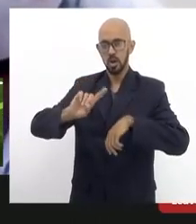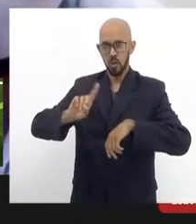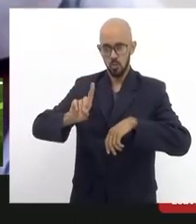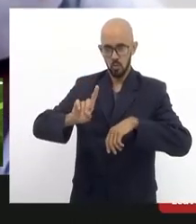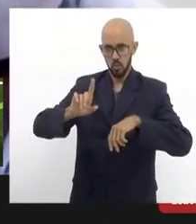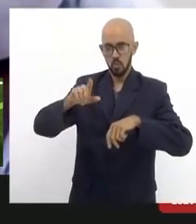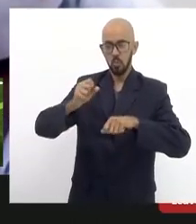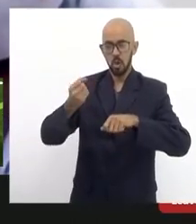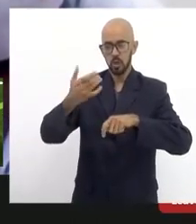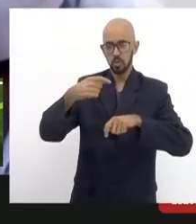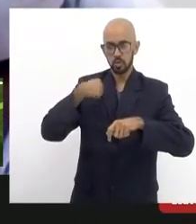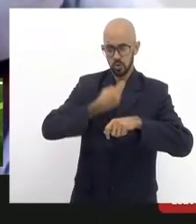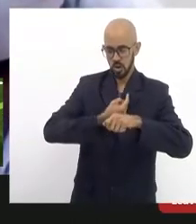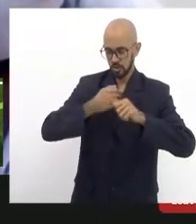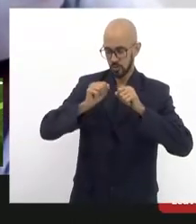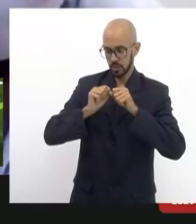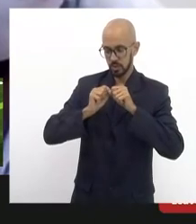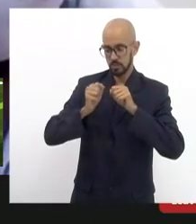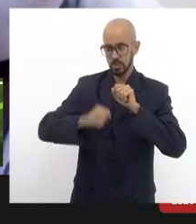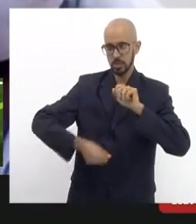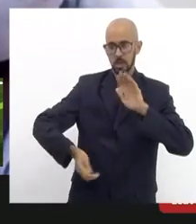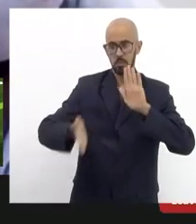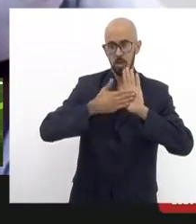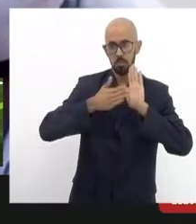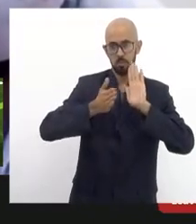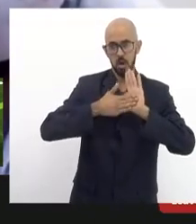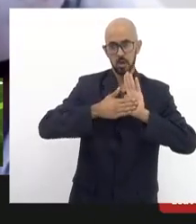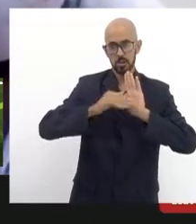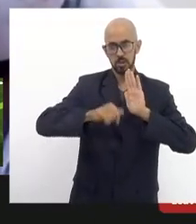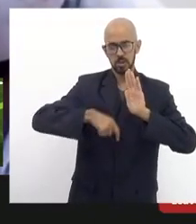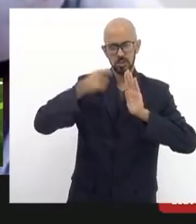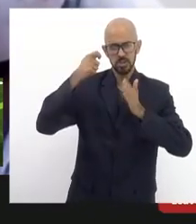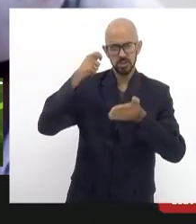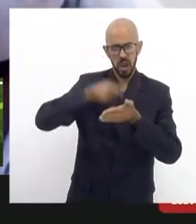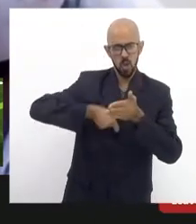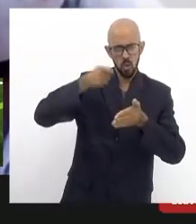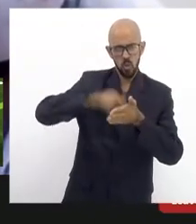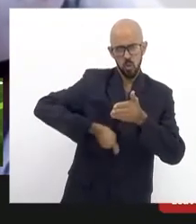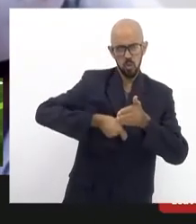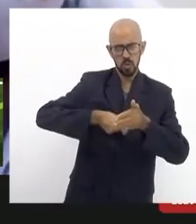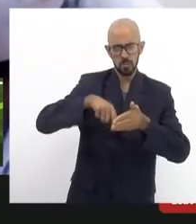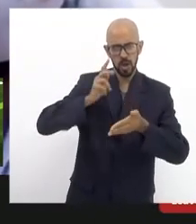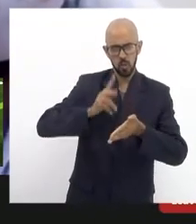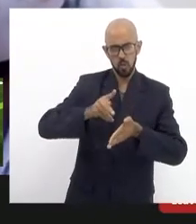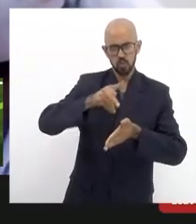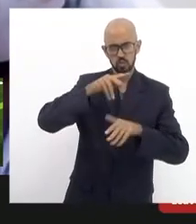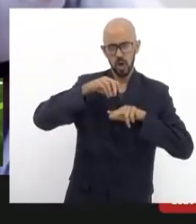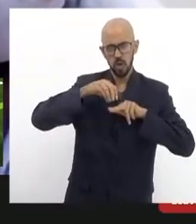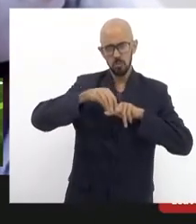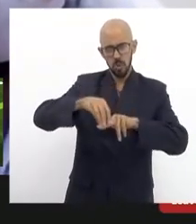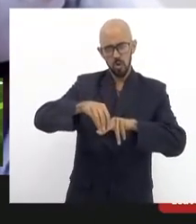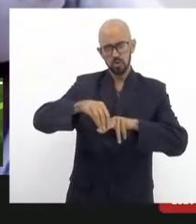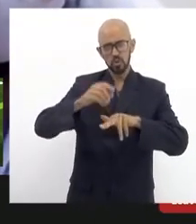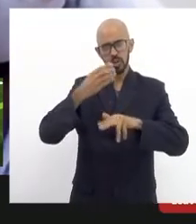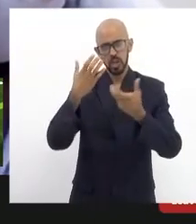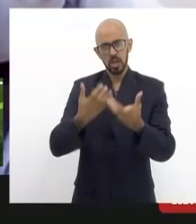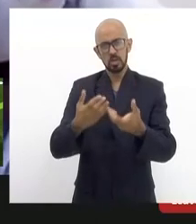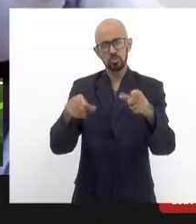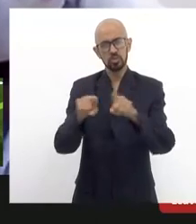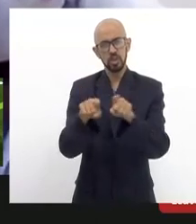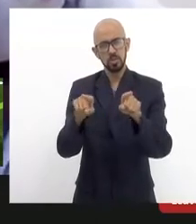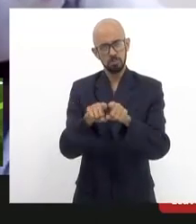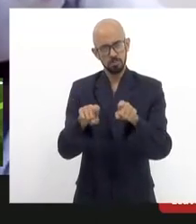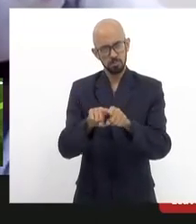fazemos esta reivindicação em relação a permanência do bondo de Santa Tereza nós queremos trabalhar